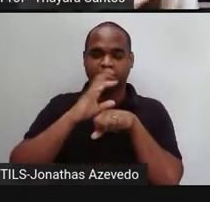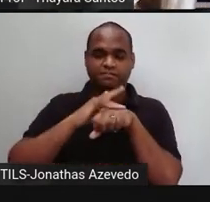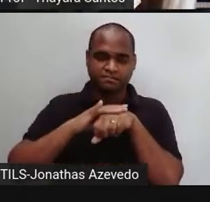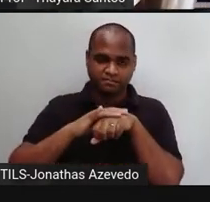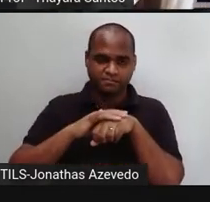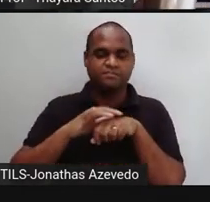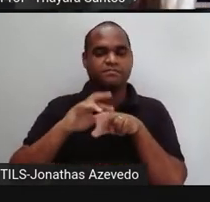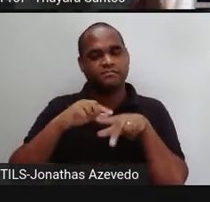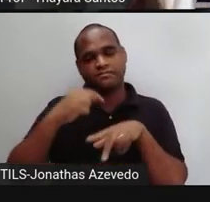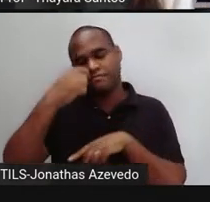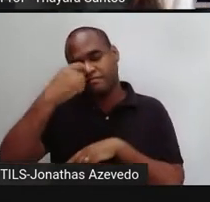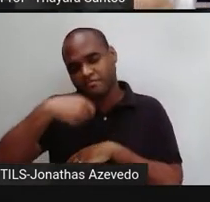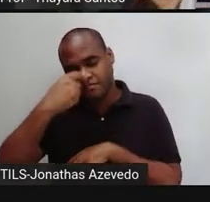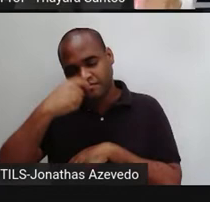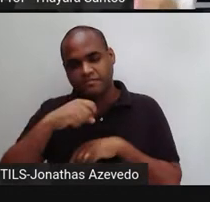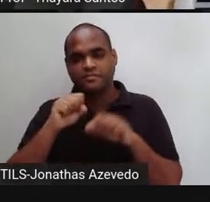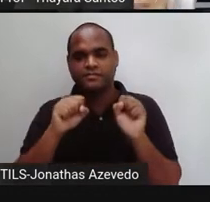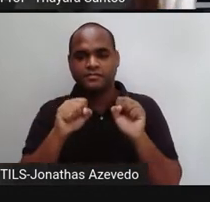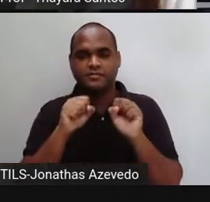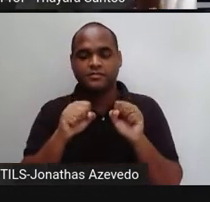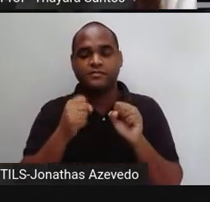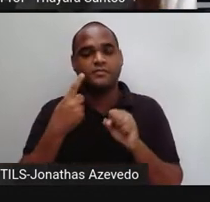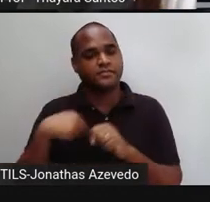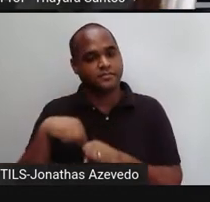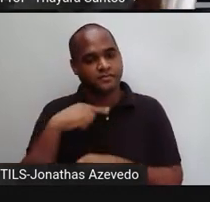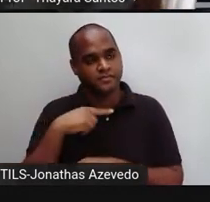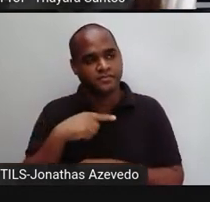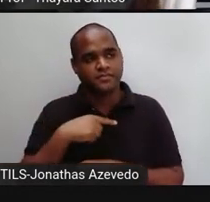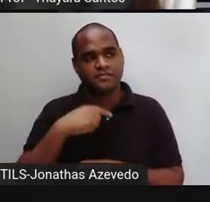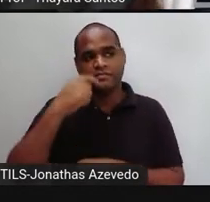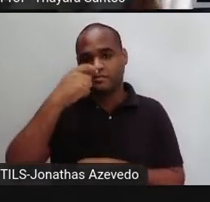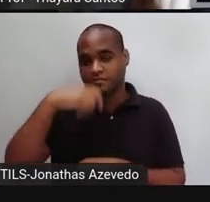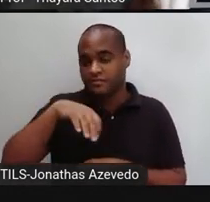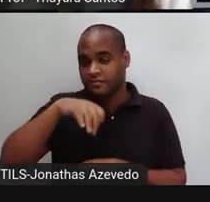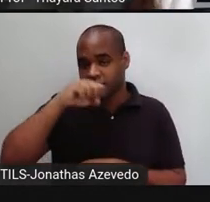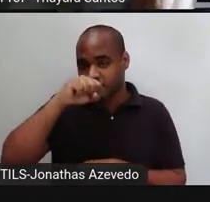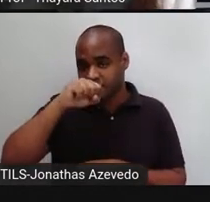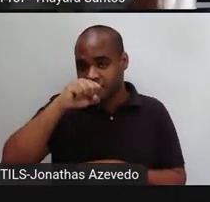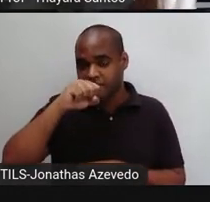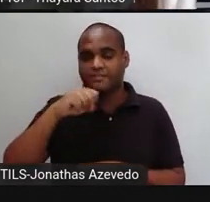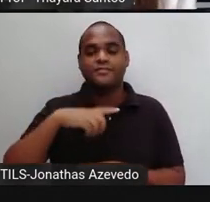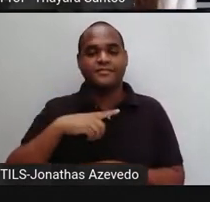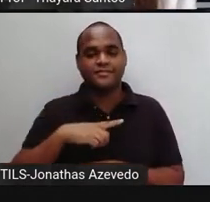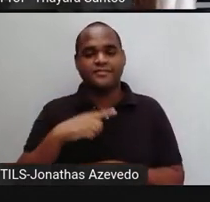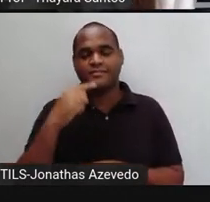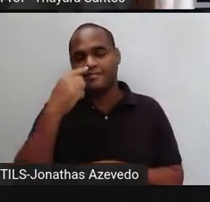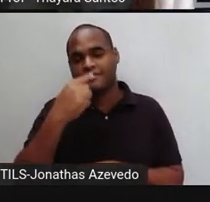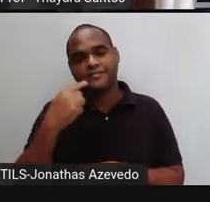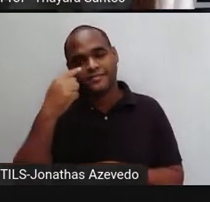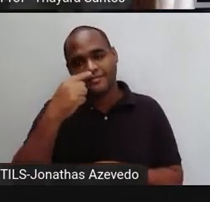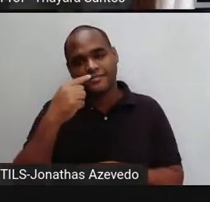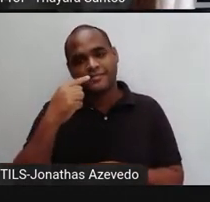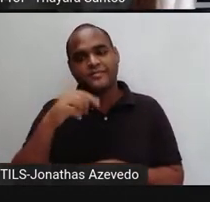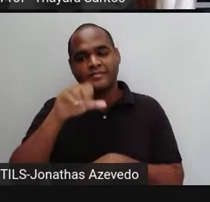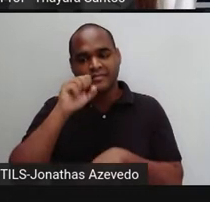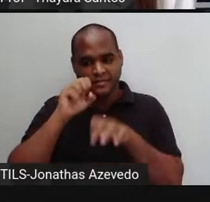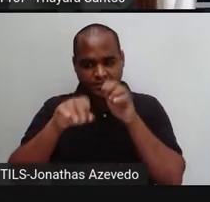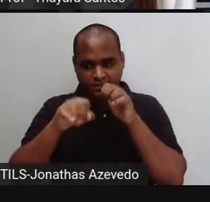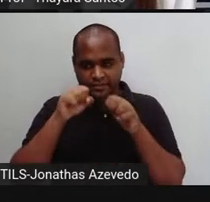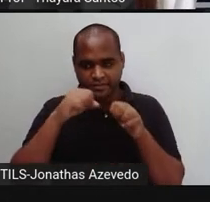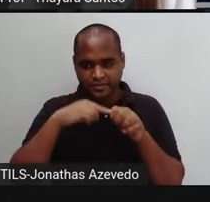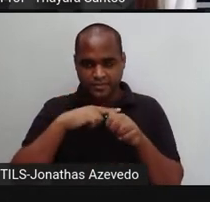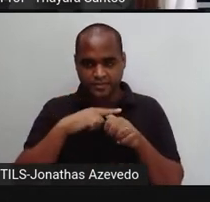resfriados, por exemplo. Por isso que é importante que a gente inspire pelo nariz. Então, esse ar vai entrar pelas fossas